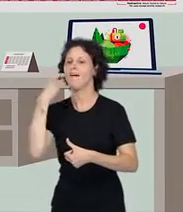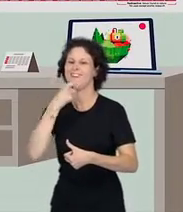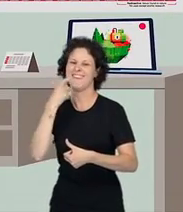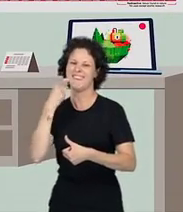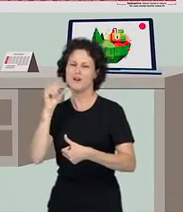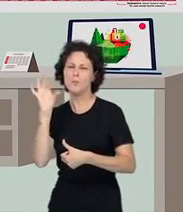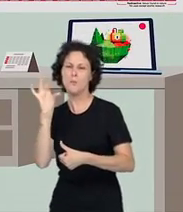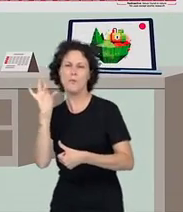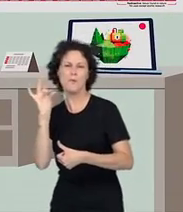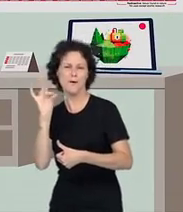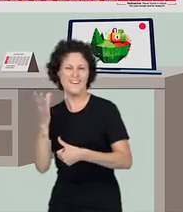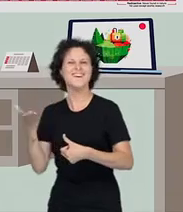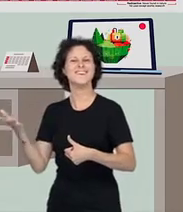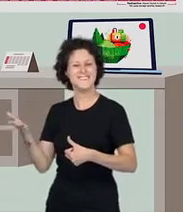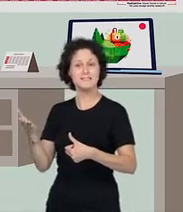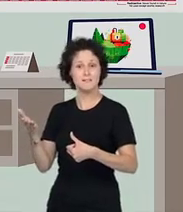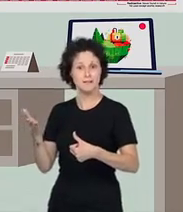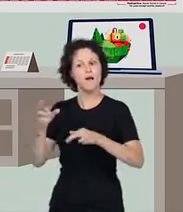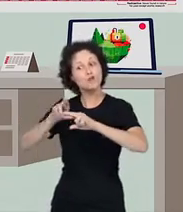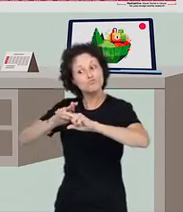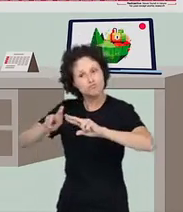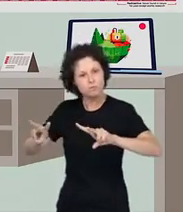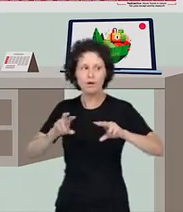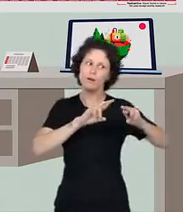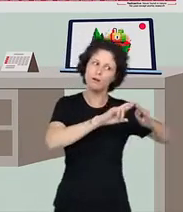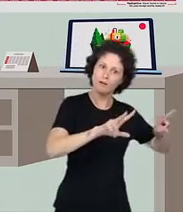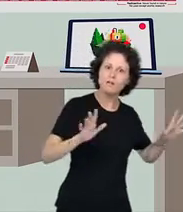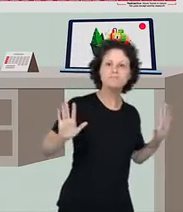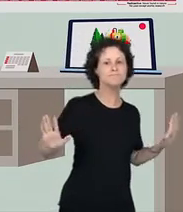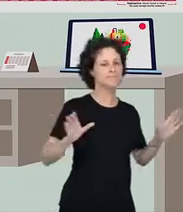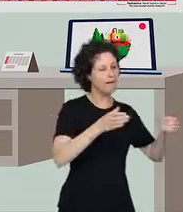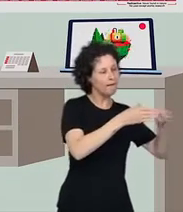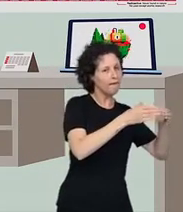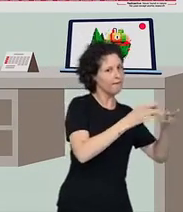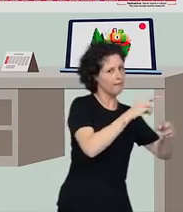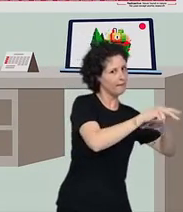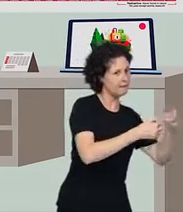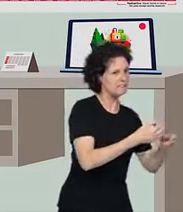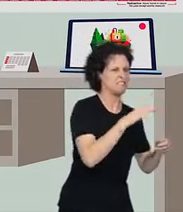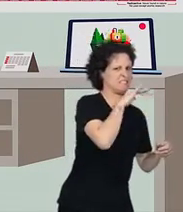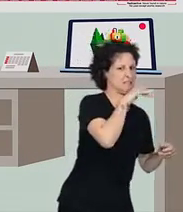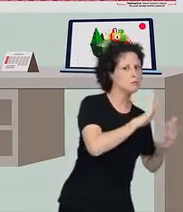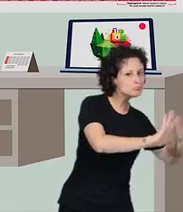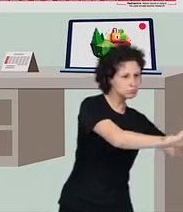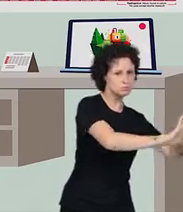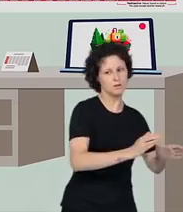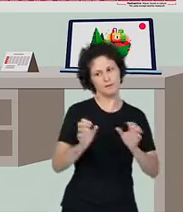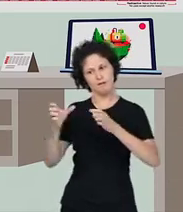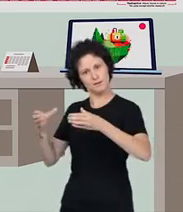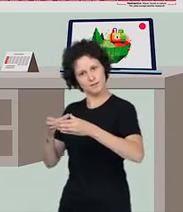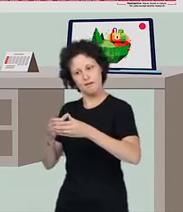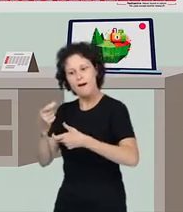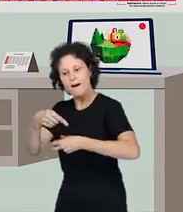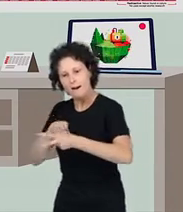bactérias que produzem o iogurte não são as mesmas que causam doenças, tá? Pelo contrário, essas bactérias fazem bem à